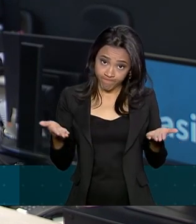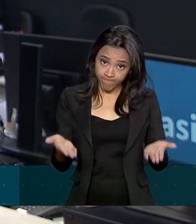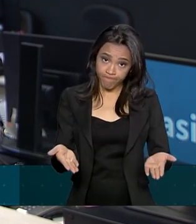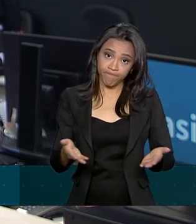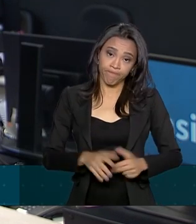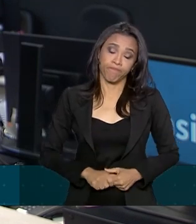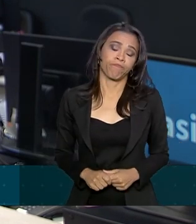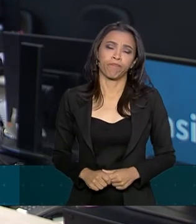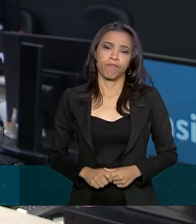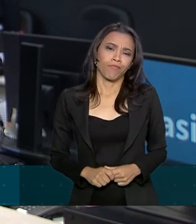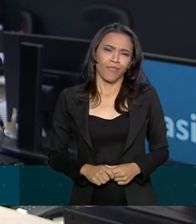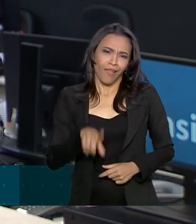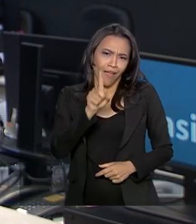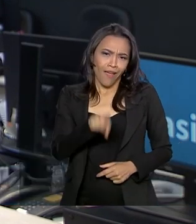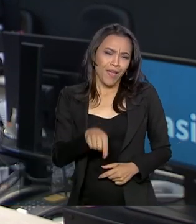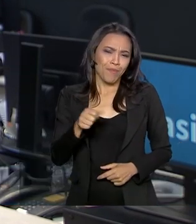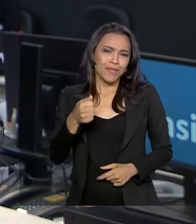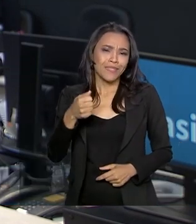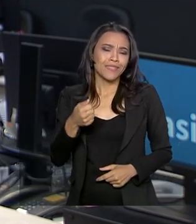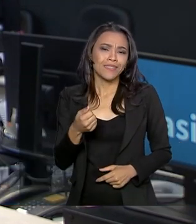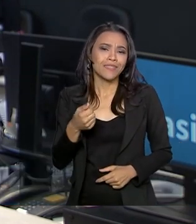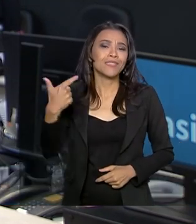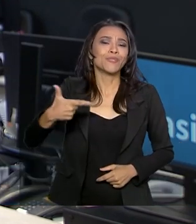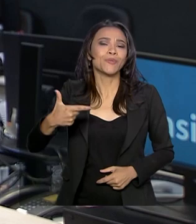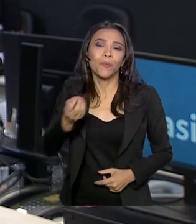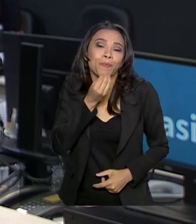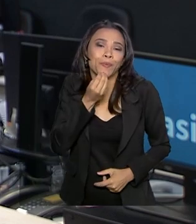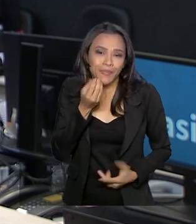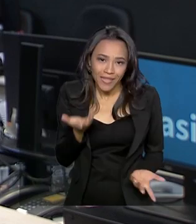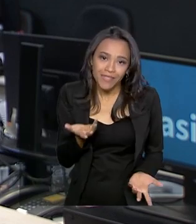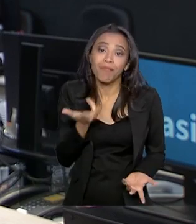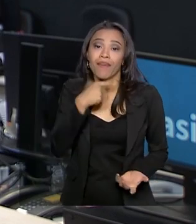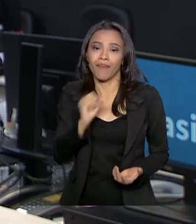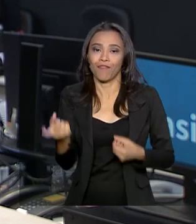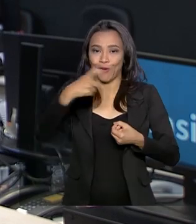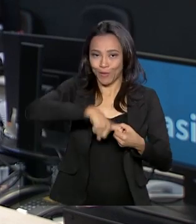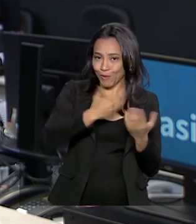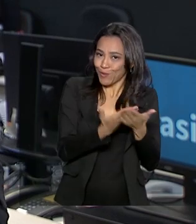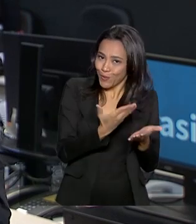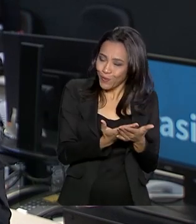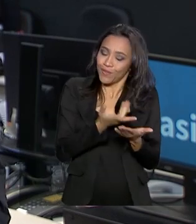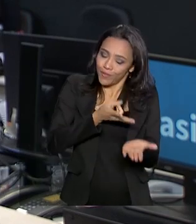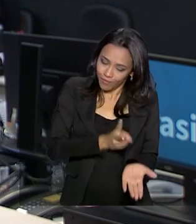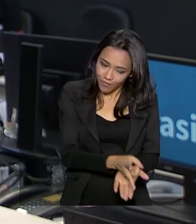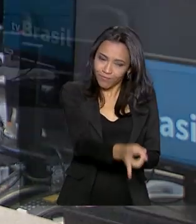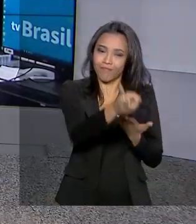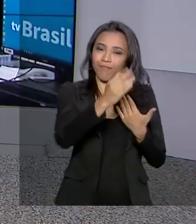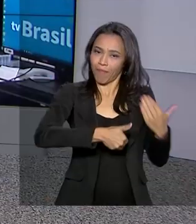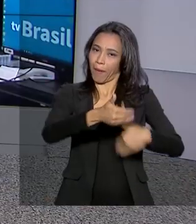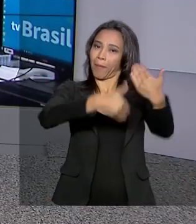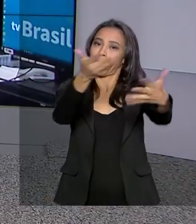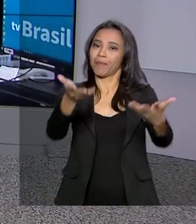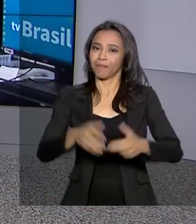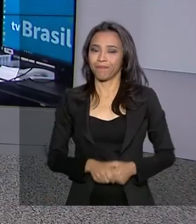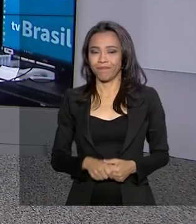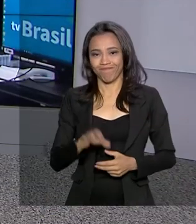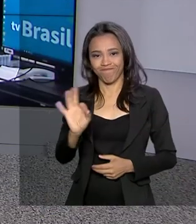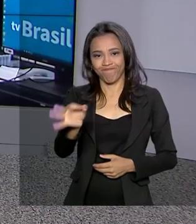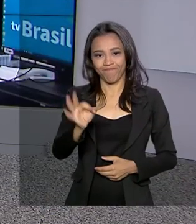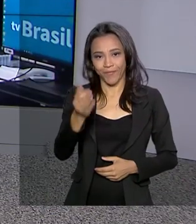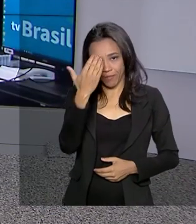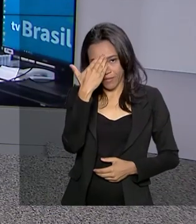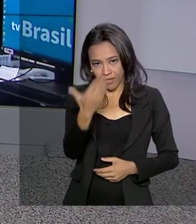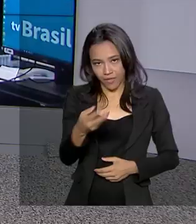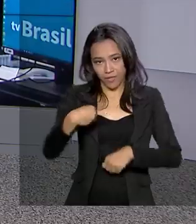Enseja. É uma segunda chance importante para quem quer retomar os estudos e avançar na carreira, Renata. Tá certo, Ricardo. Muito